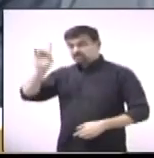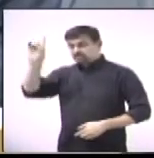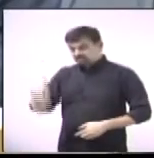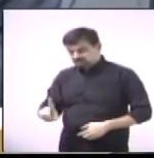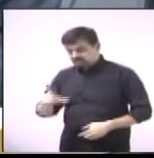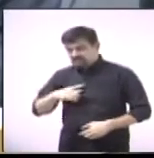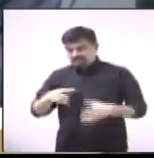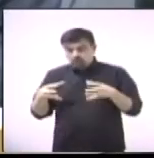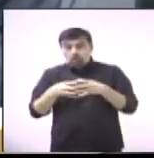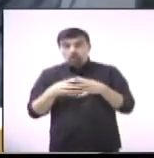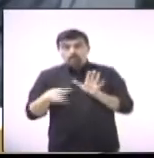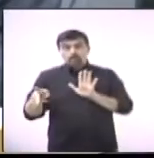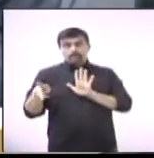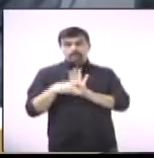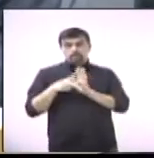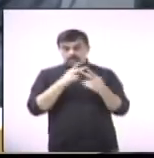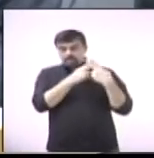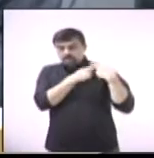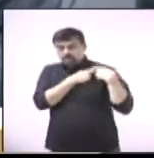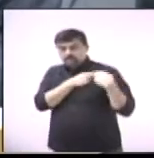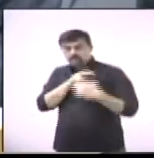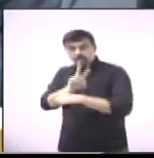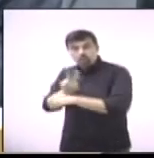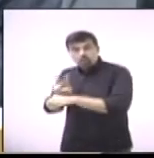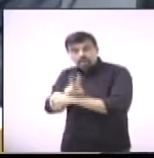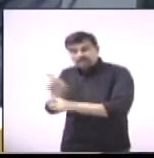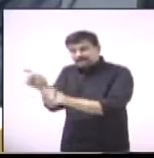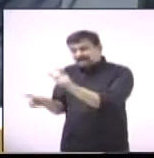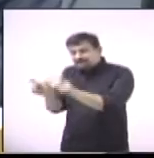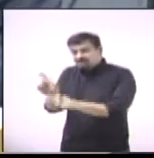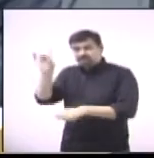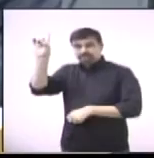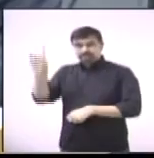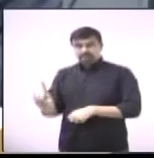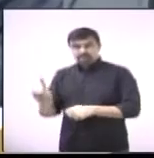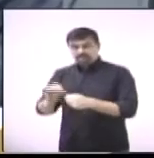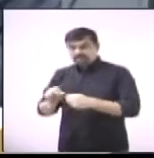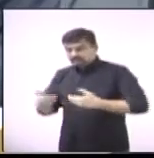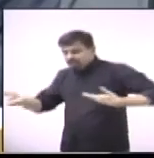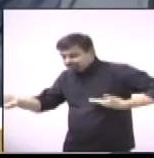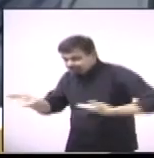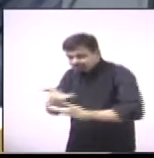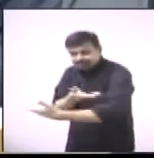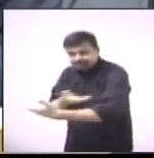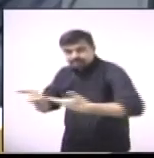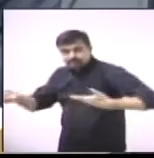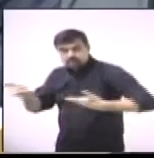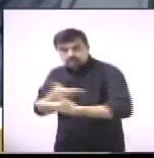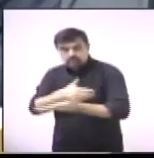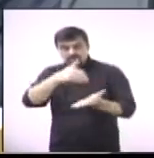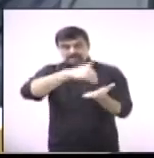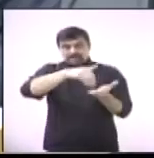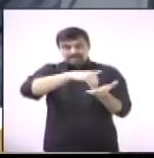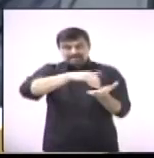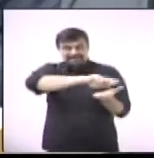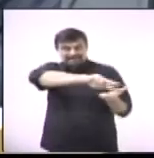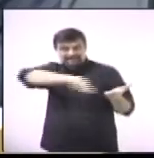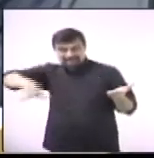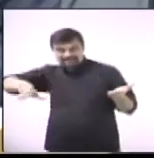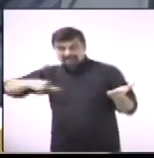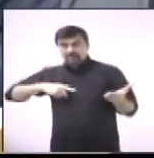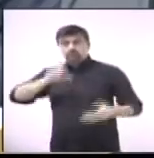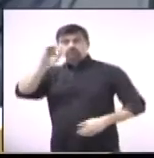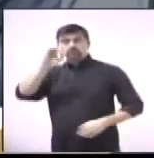as demais pastas da gestão municipal e formando uma rede de interlocução direta com a Secretaria do Estado